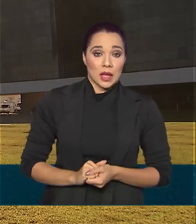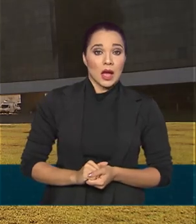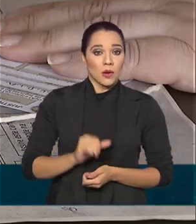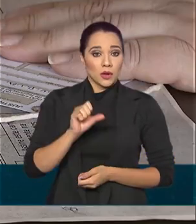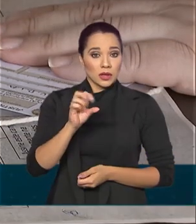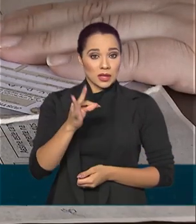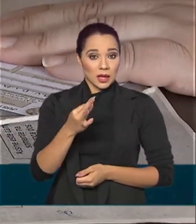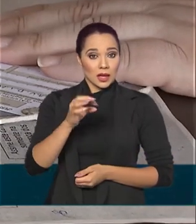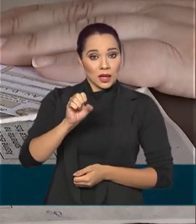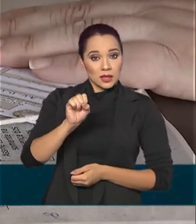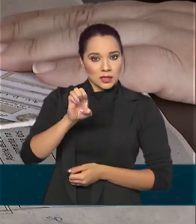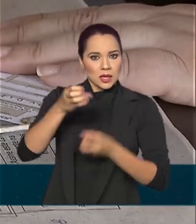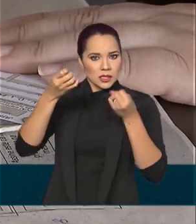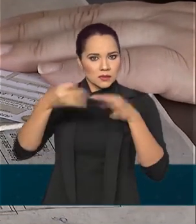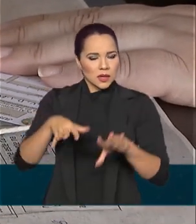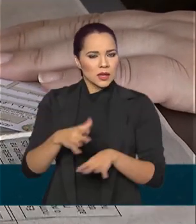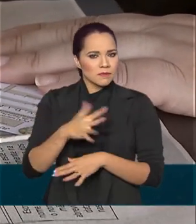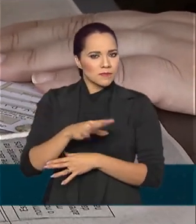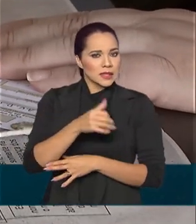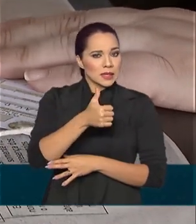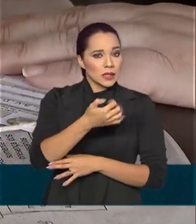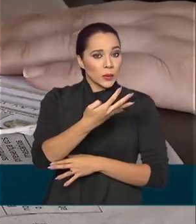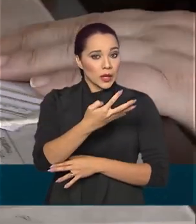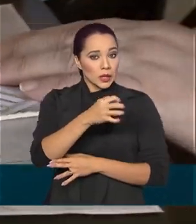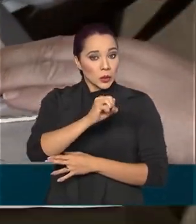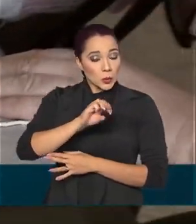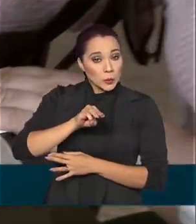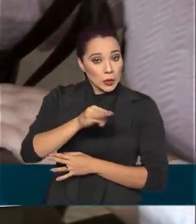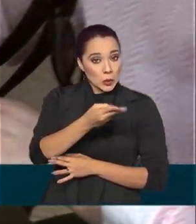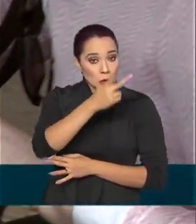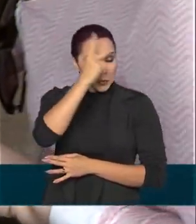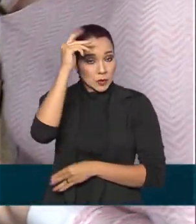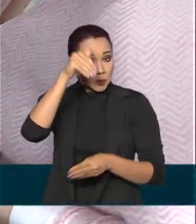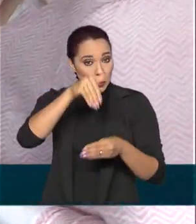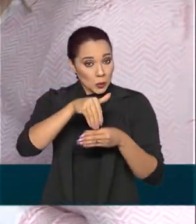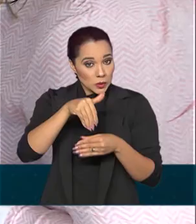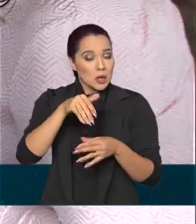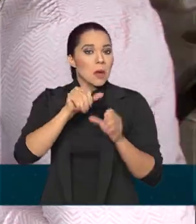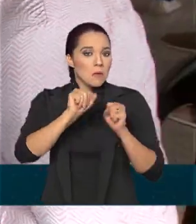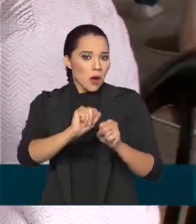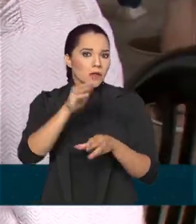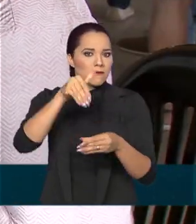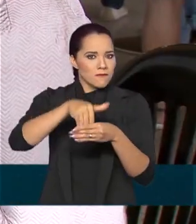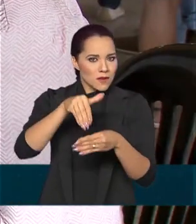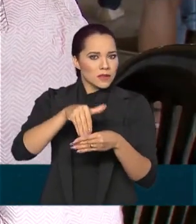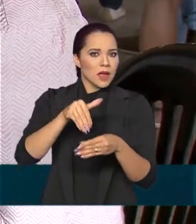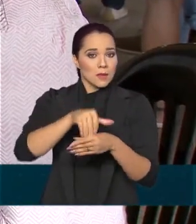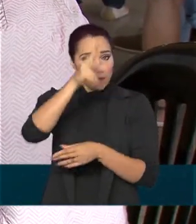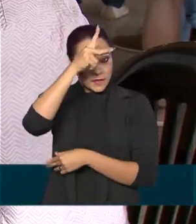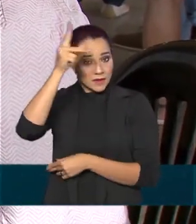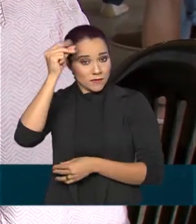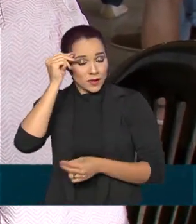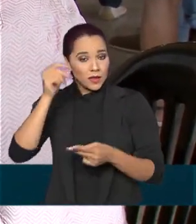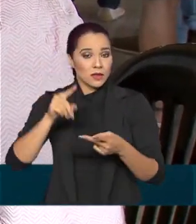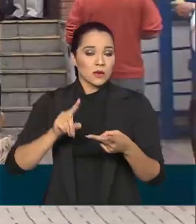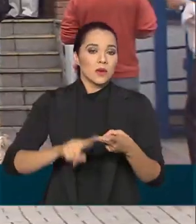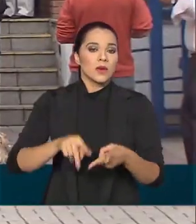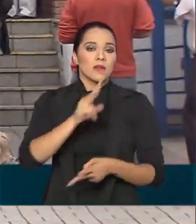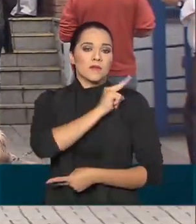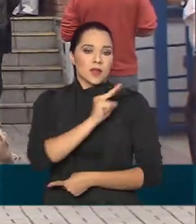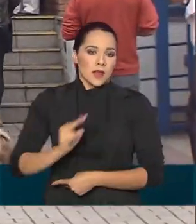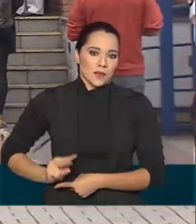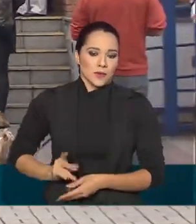TSE, quase 148 milhões de eleitores podem votar para prefeito e vereador.